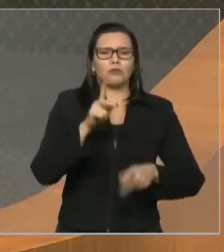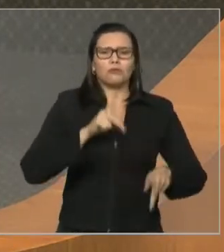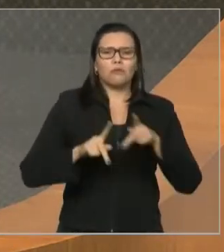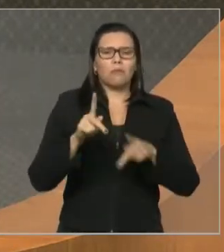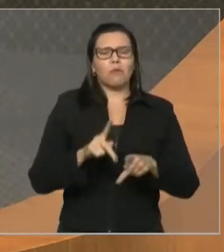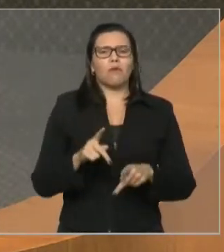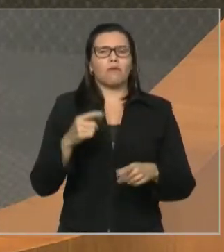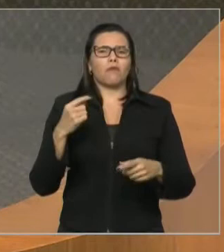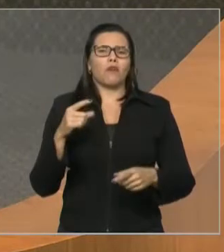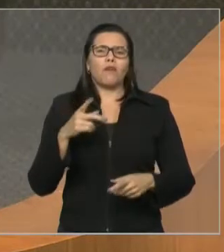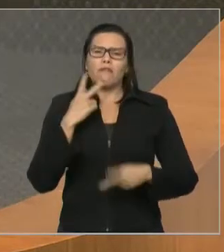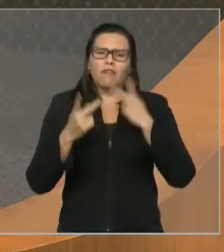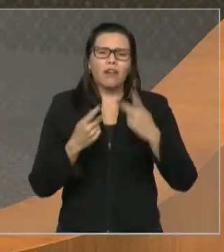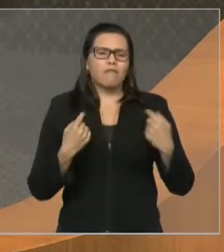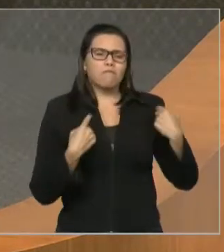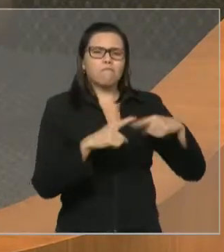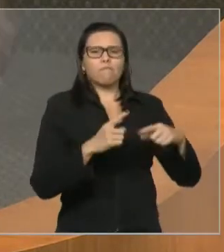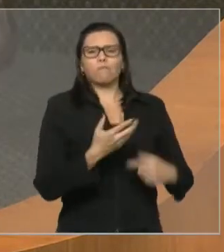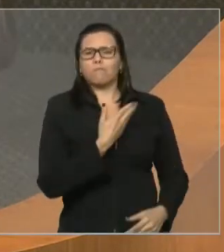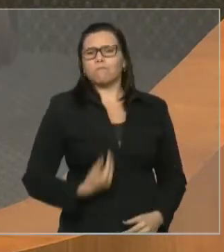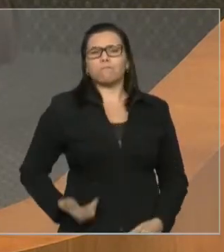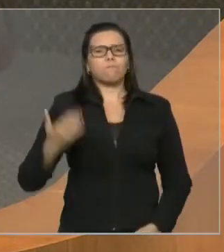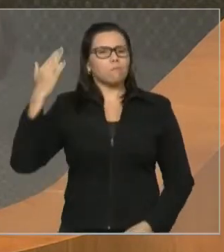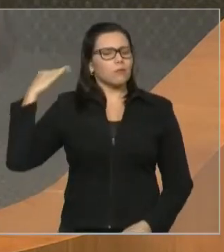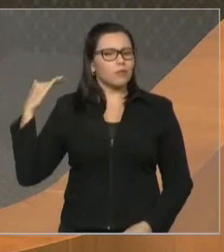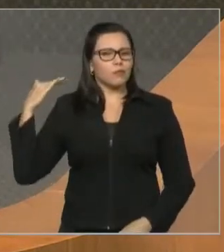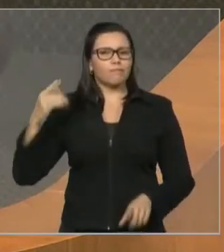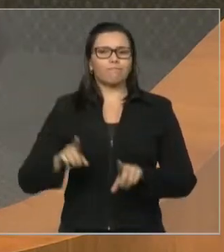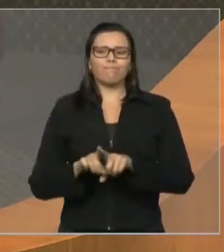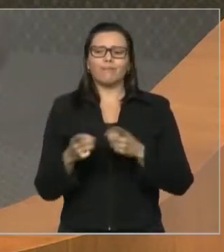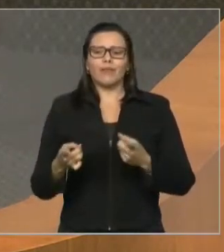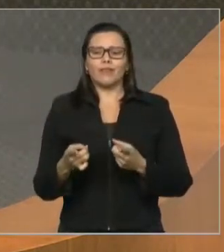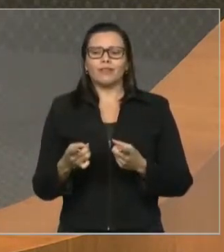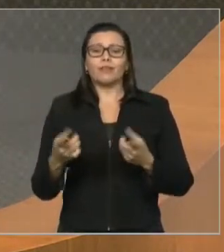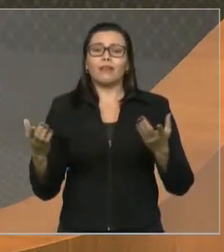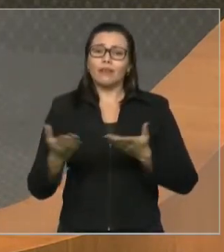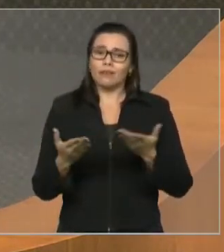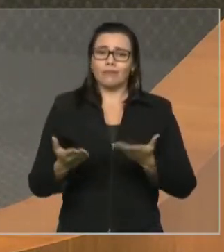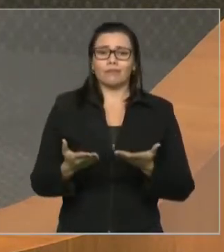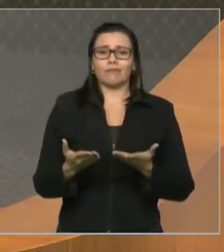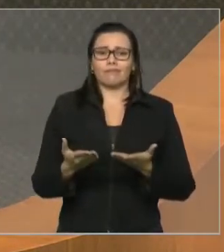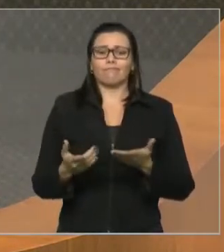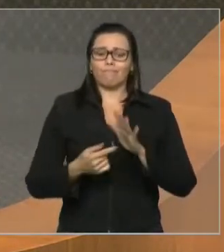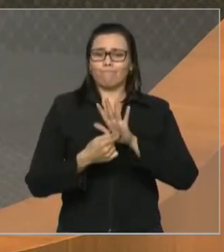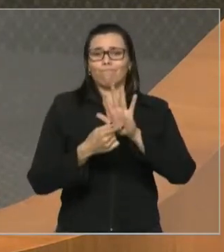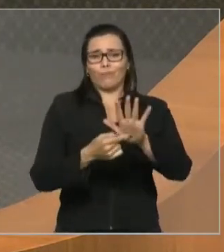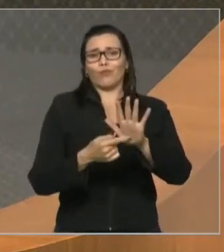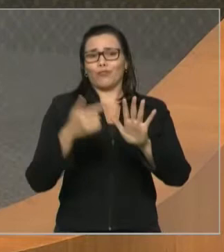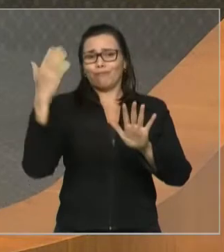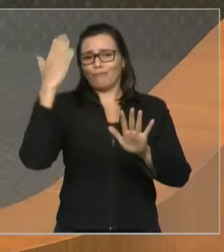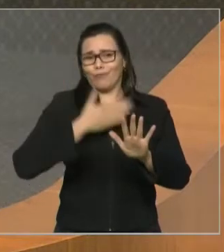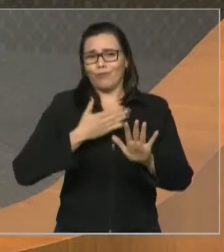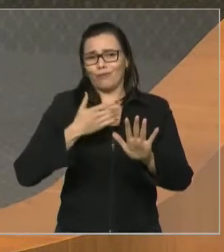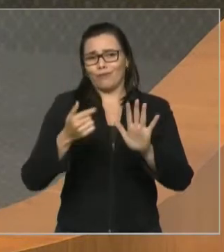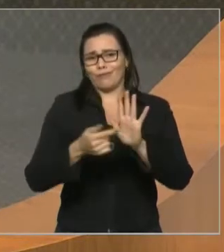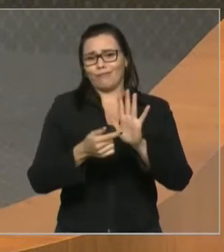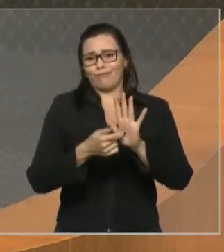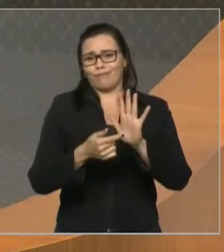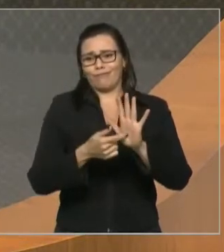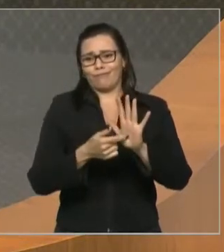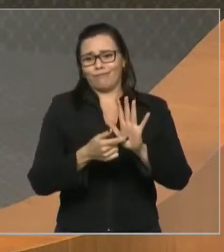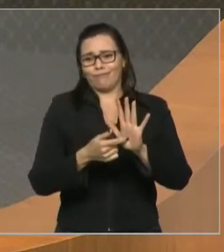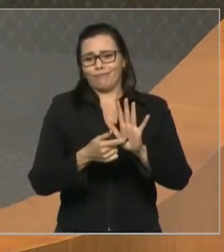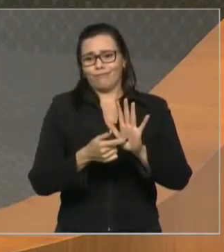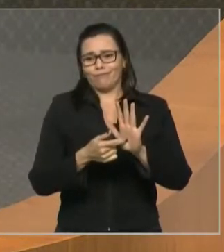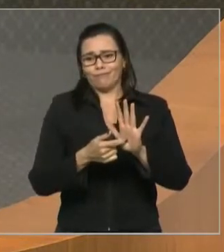prestava. Mas, agora, acabou de vender a história, a história, a própria história, construída pelo desmando do atual governo. Essa